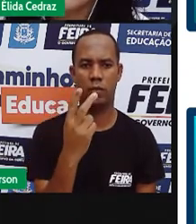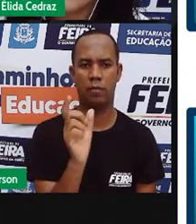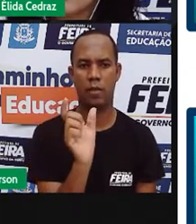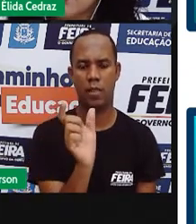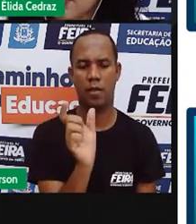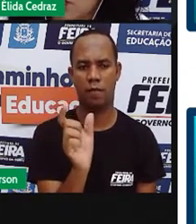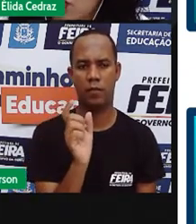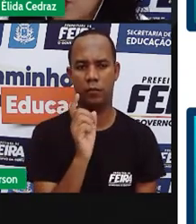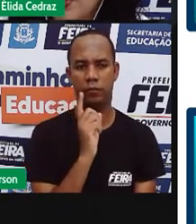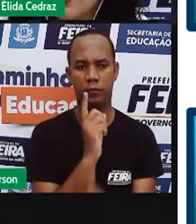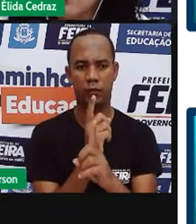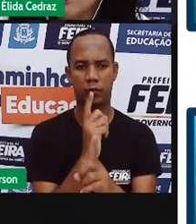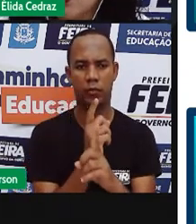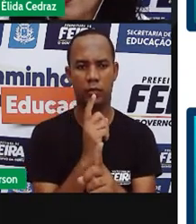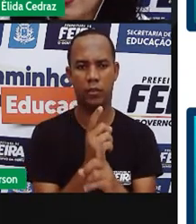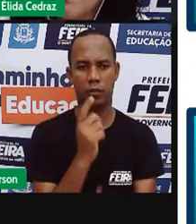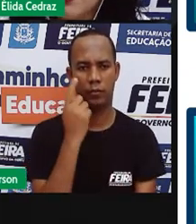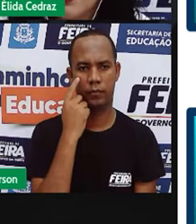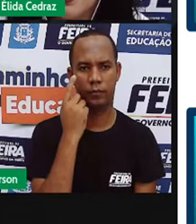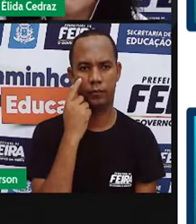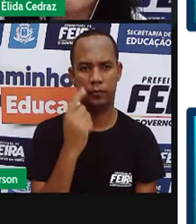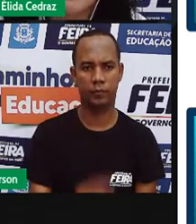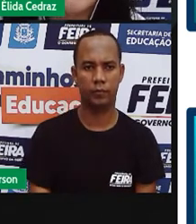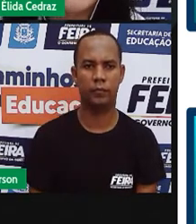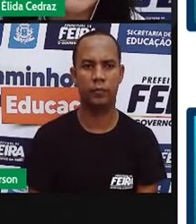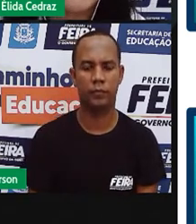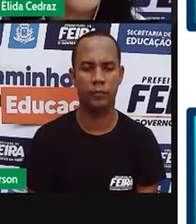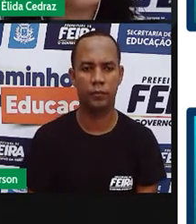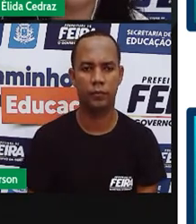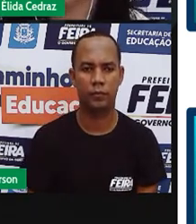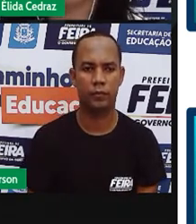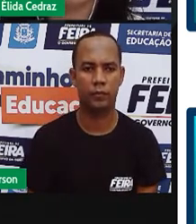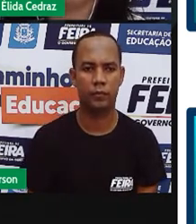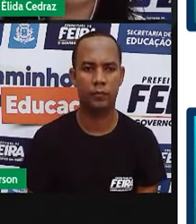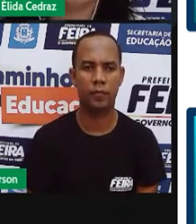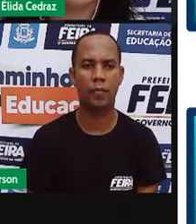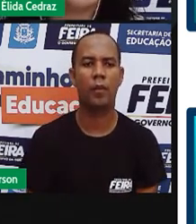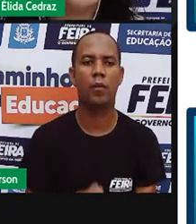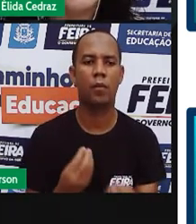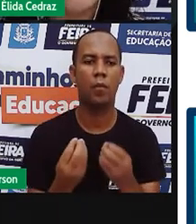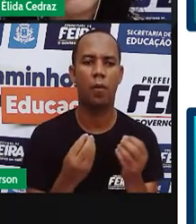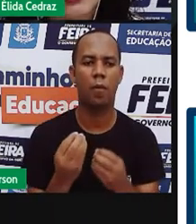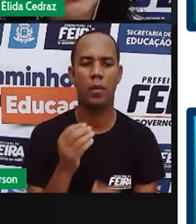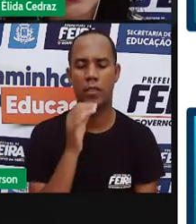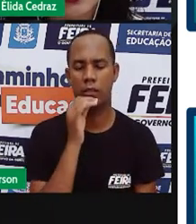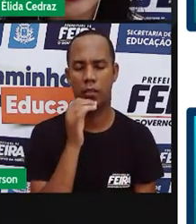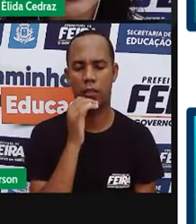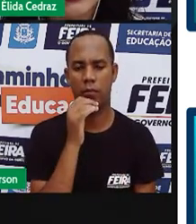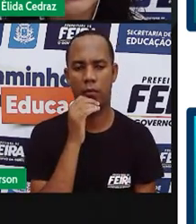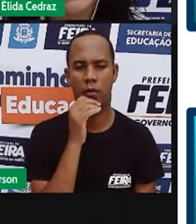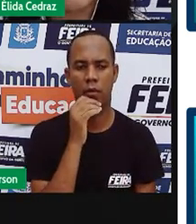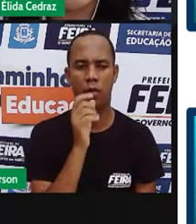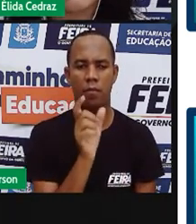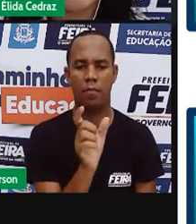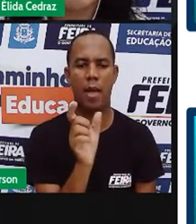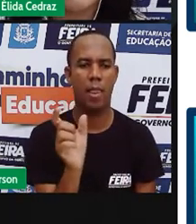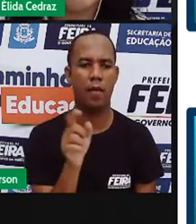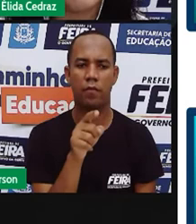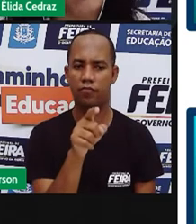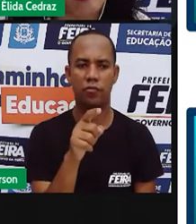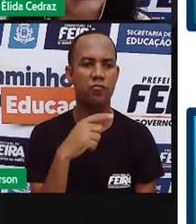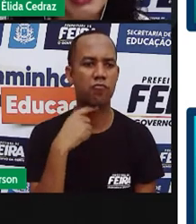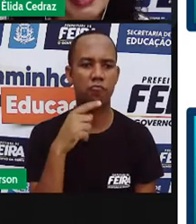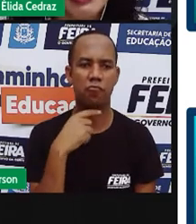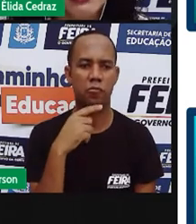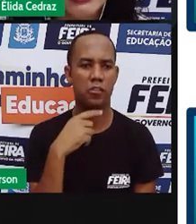com N ou com N é para a formação de algumas palavras que você não tem como encontrar uma